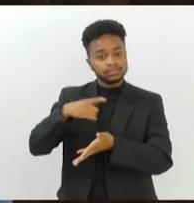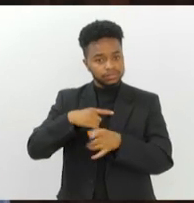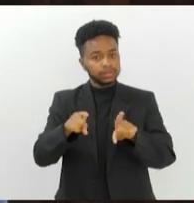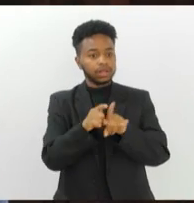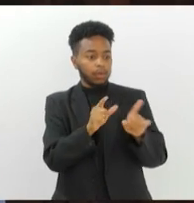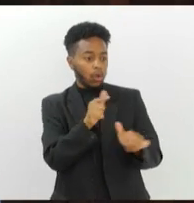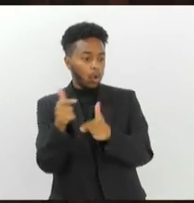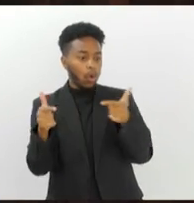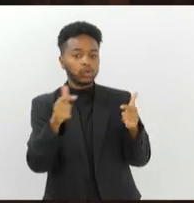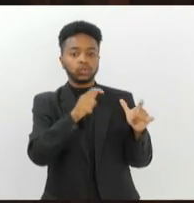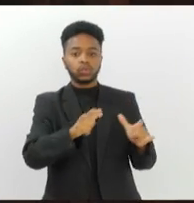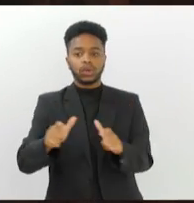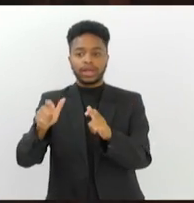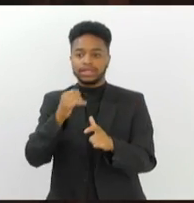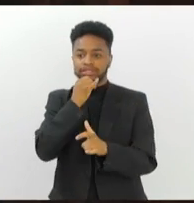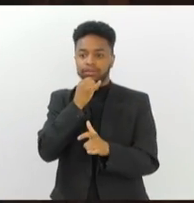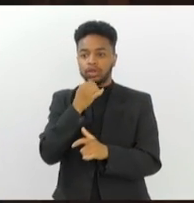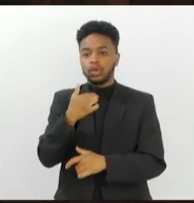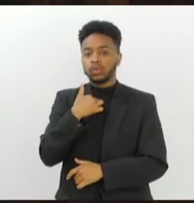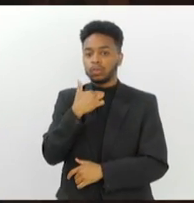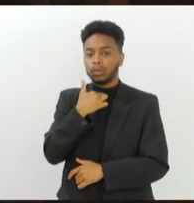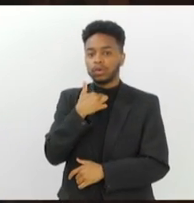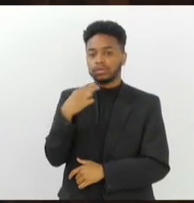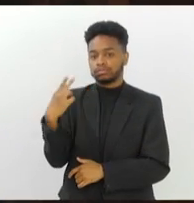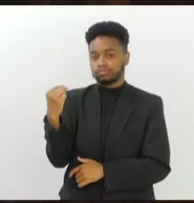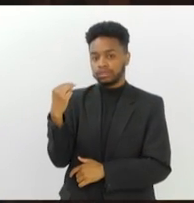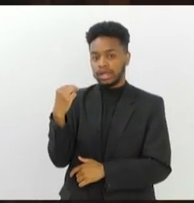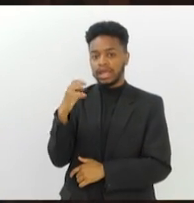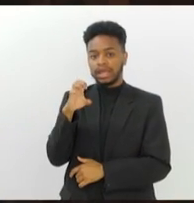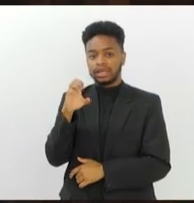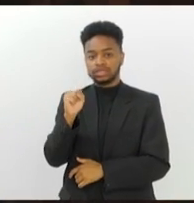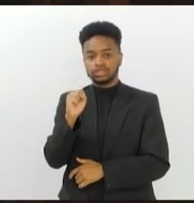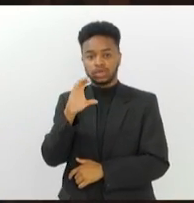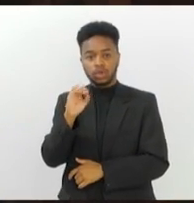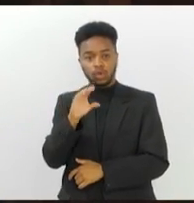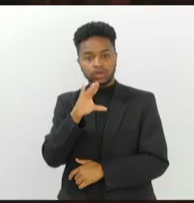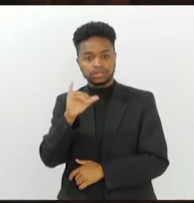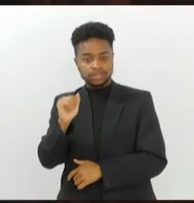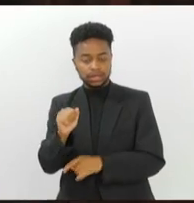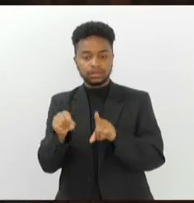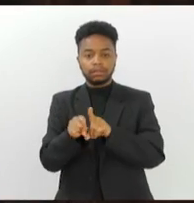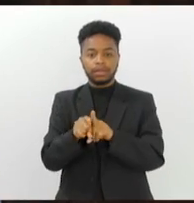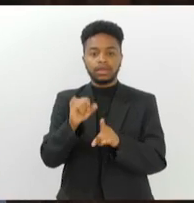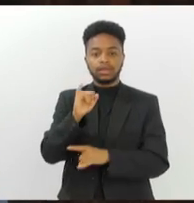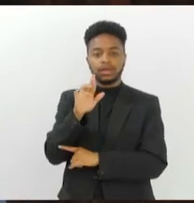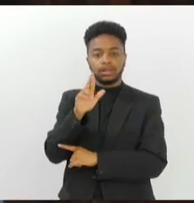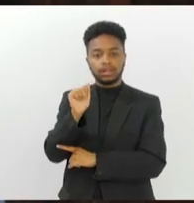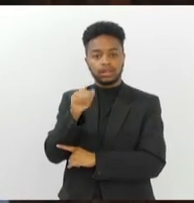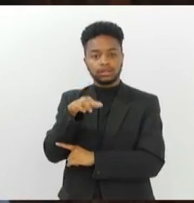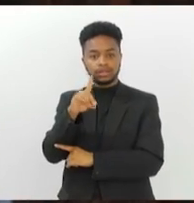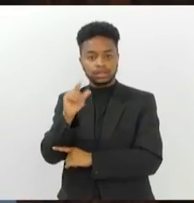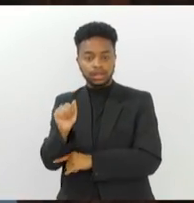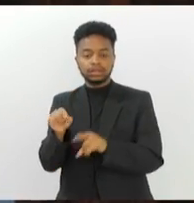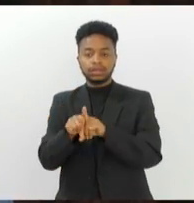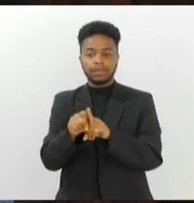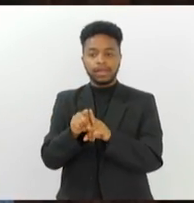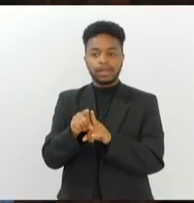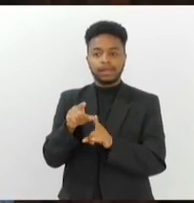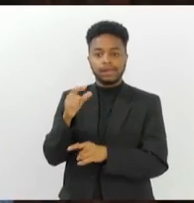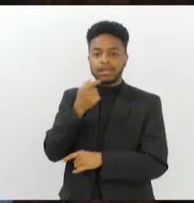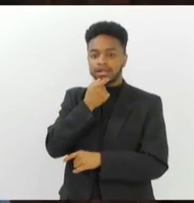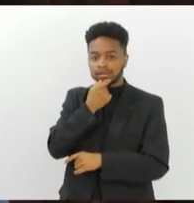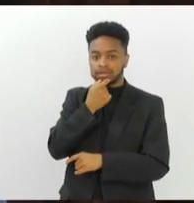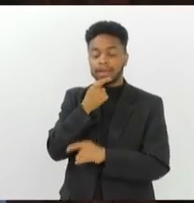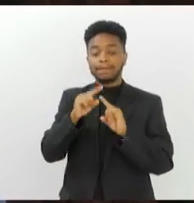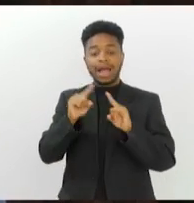outros lugares do mundo. Eu não posso fazer isso aqui na Escócia, nem na Irlanda, nem na Inglaterra, porque significa uma coisa. Aqui,